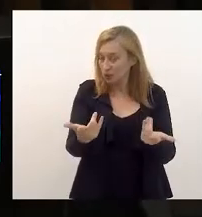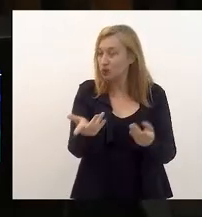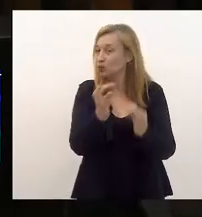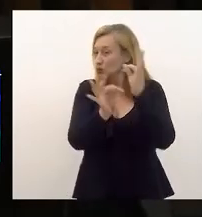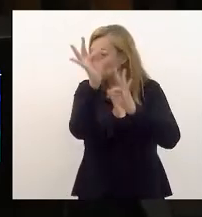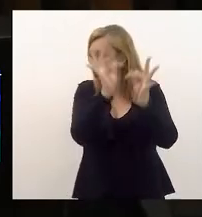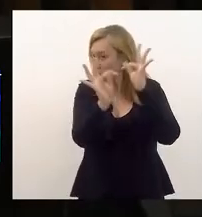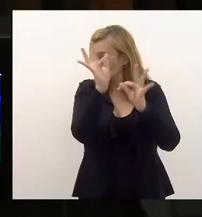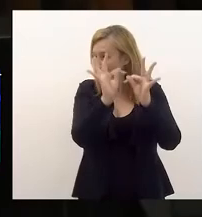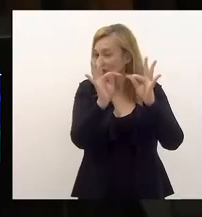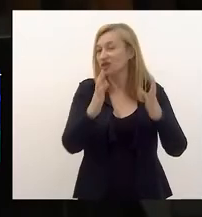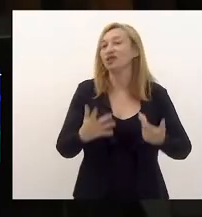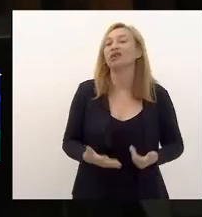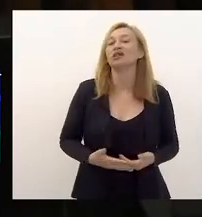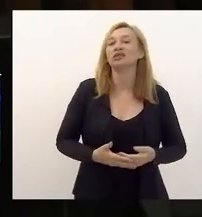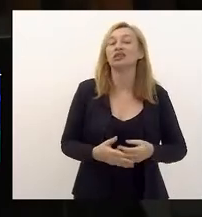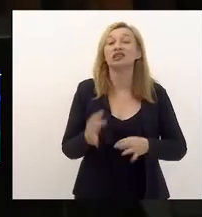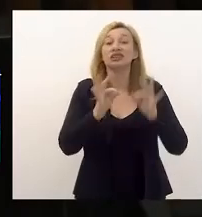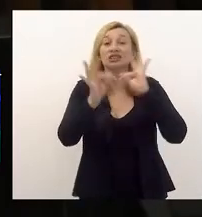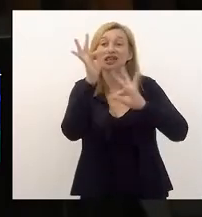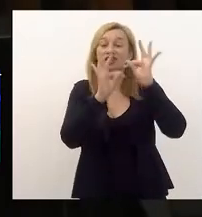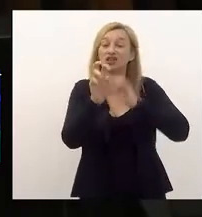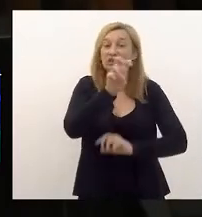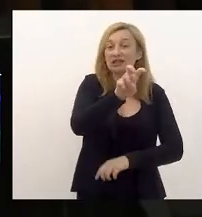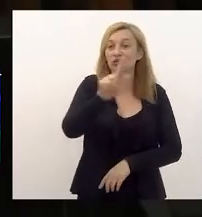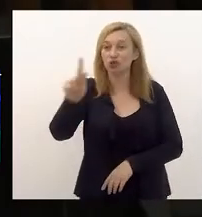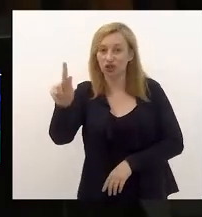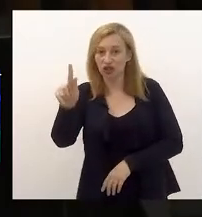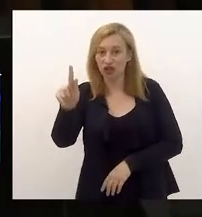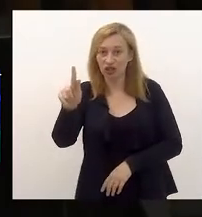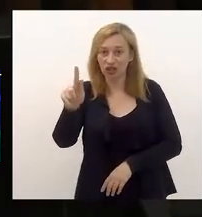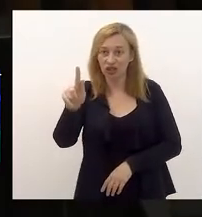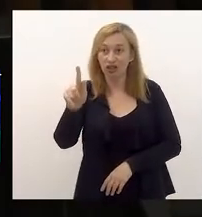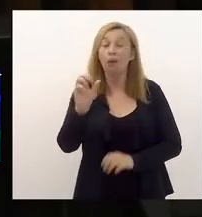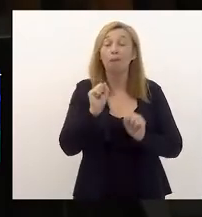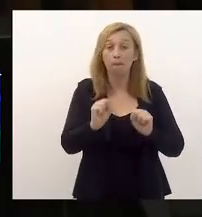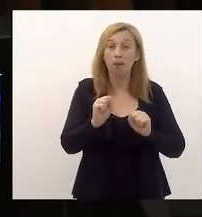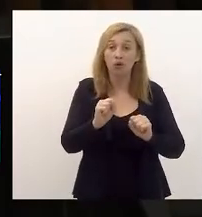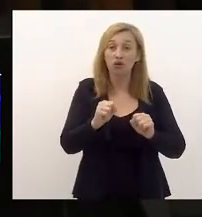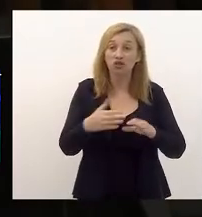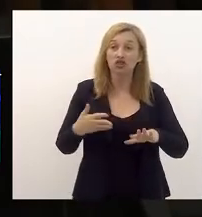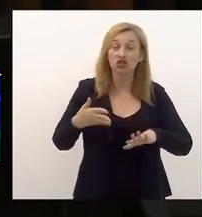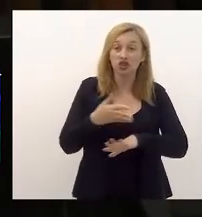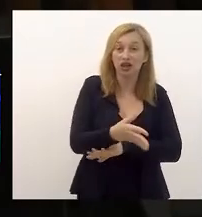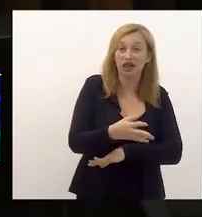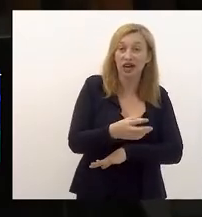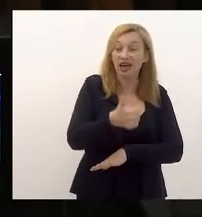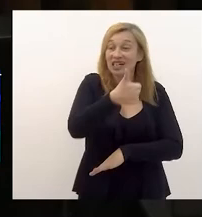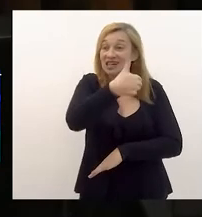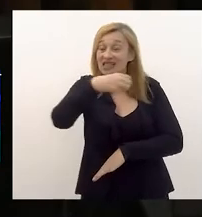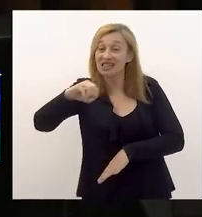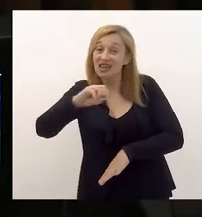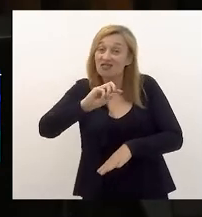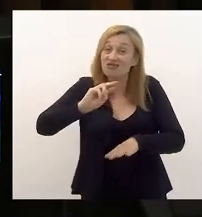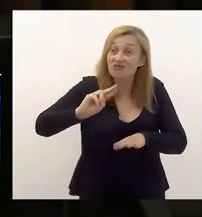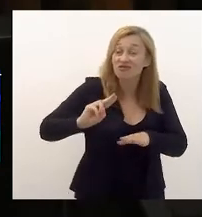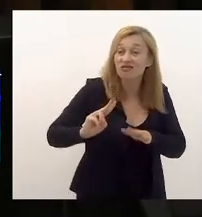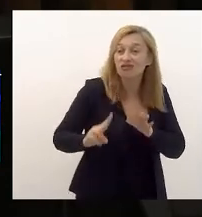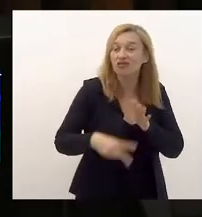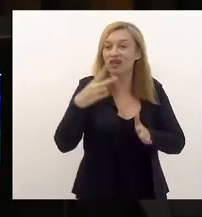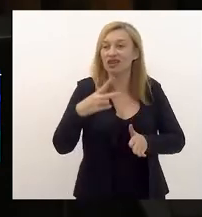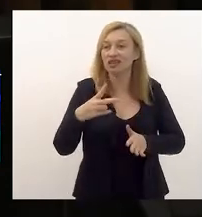tecnologia. Tecnologia 5G pode alcançar 100 vezes a